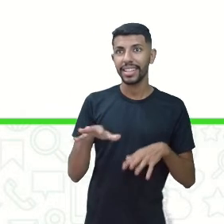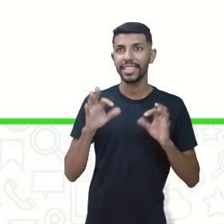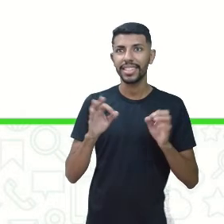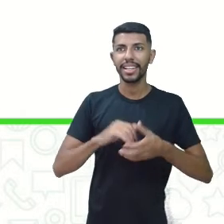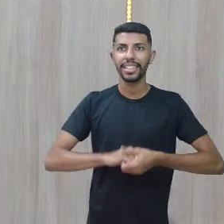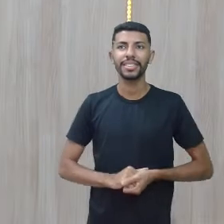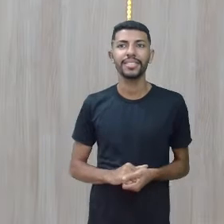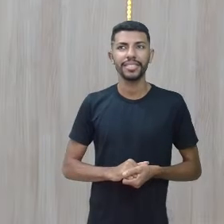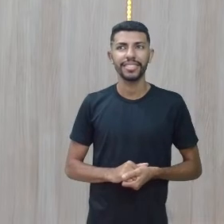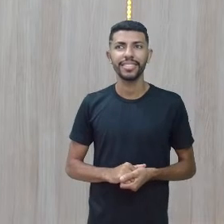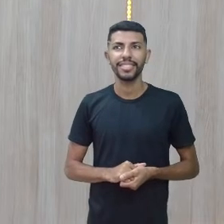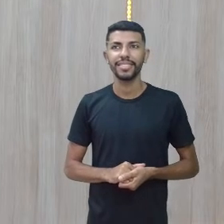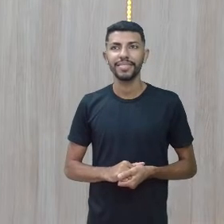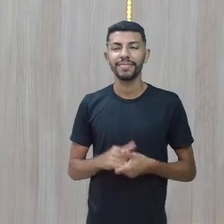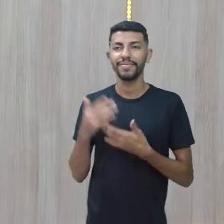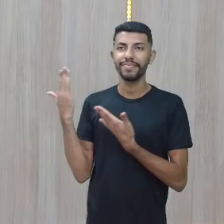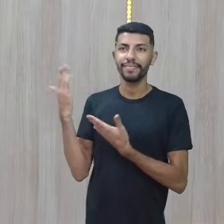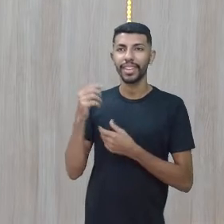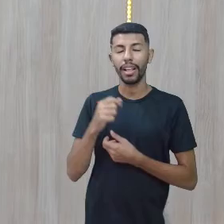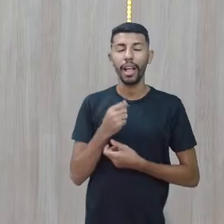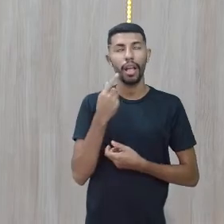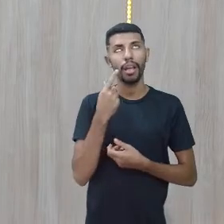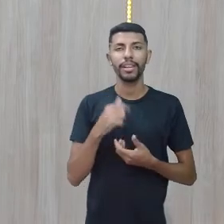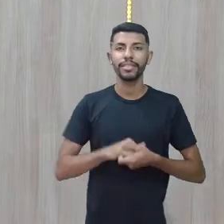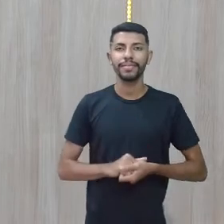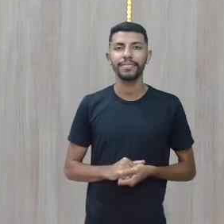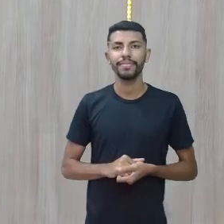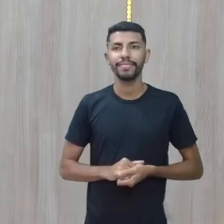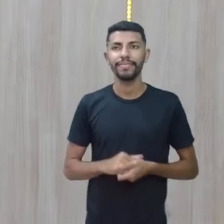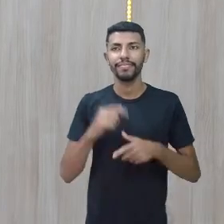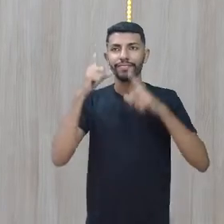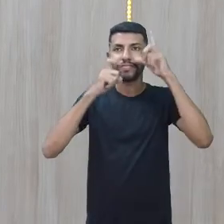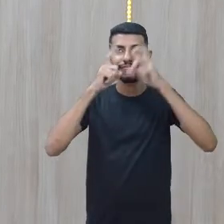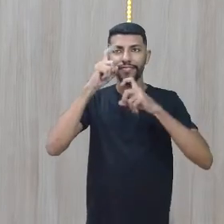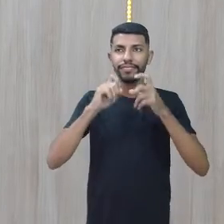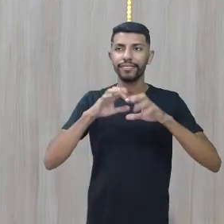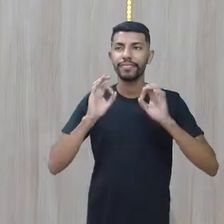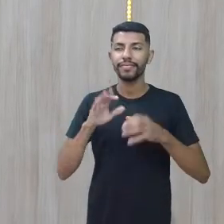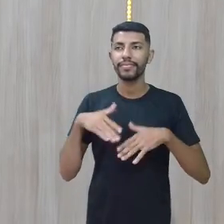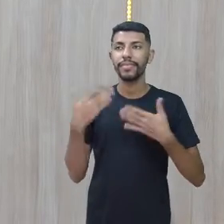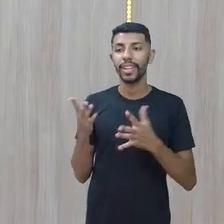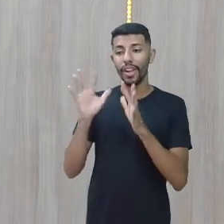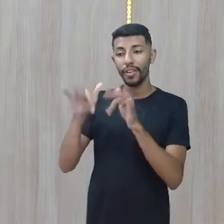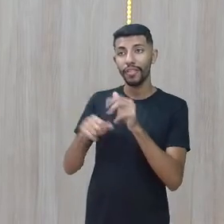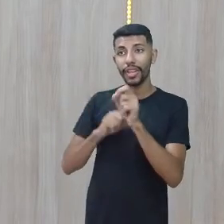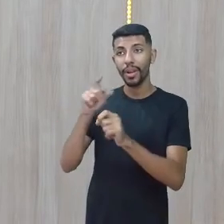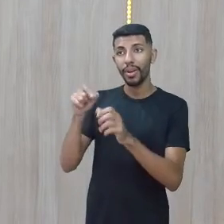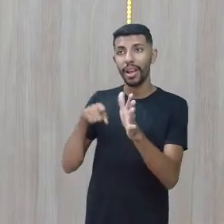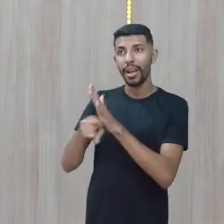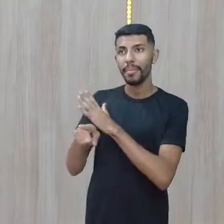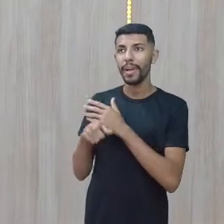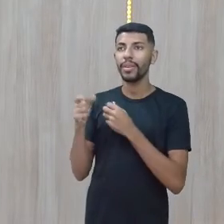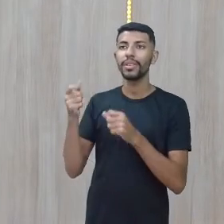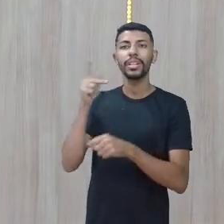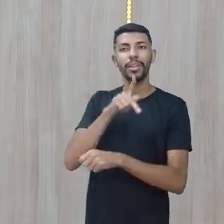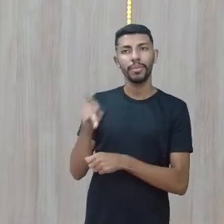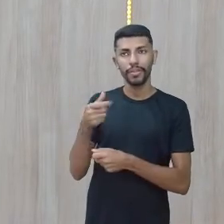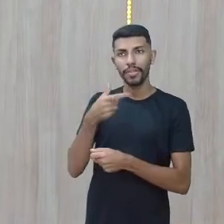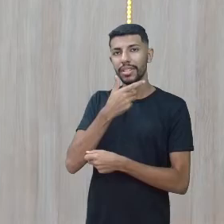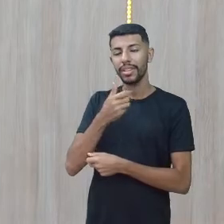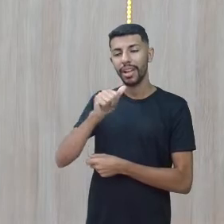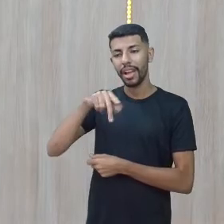um isole pra cima, cara de bobo. Pois, muito bem. E no final, o question tag que o professor excelentemente explicou pra gente aqui.